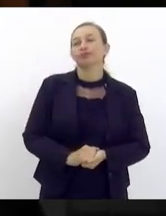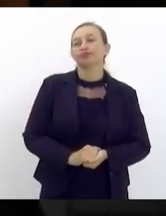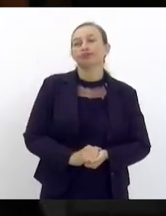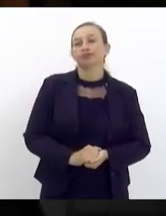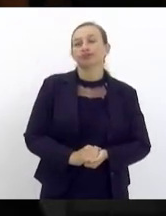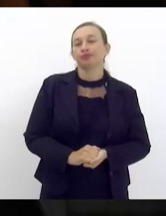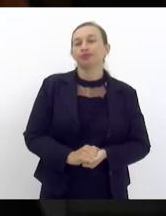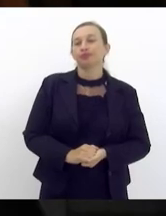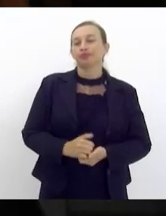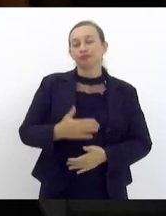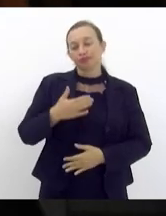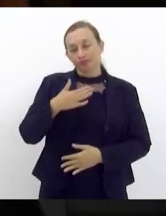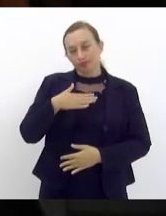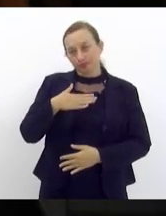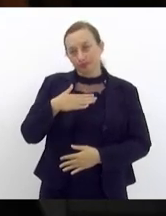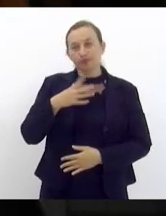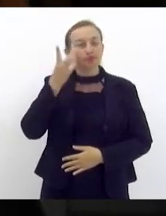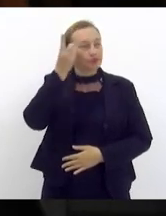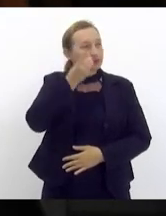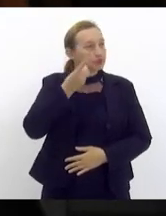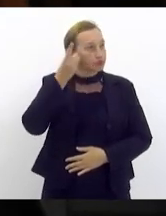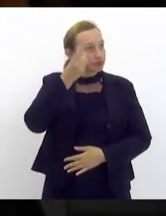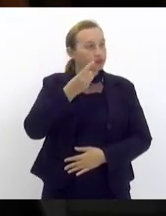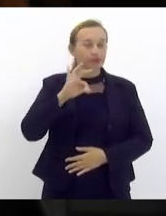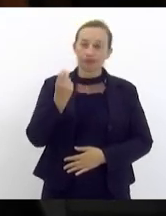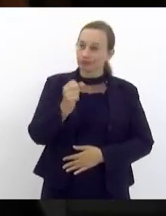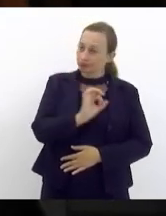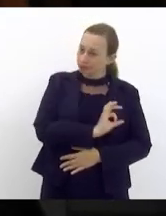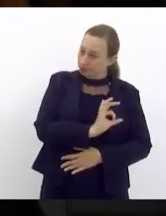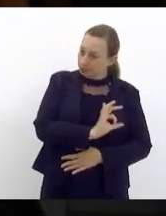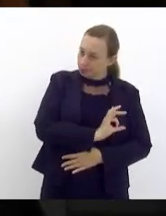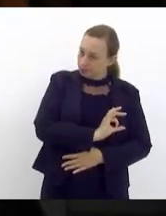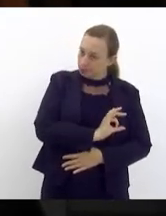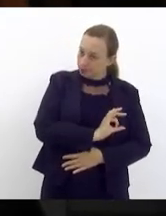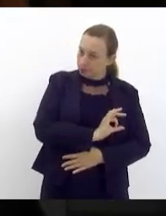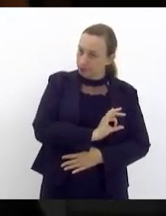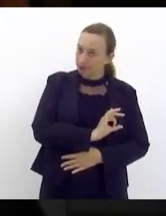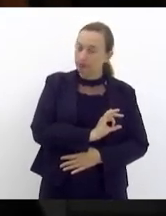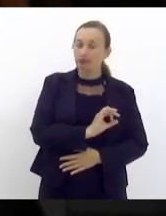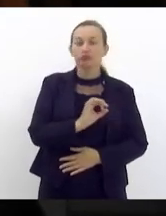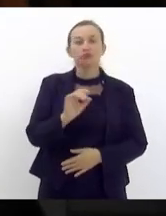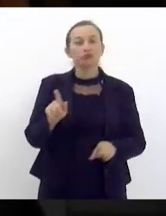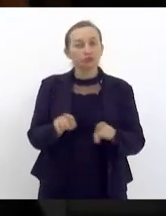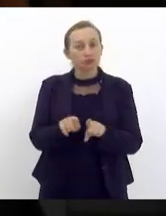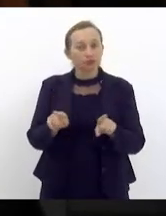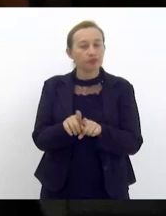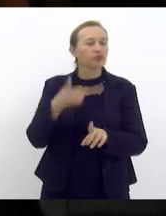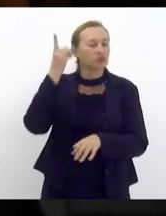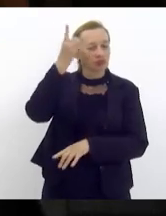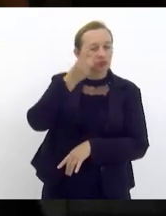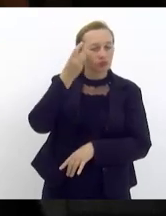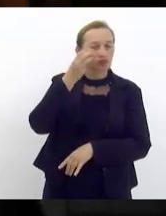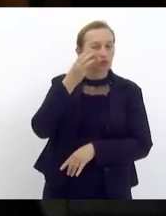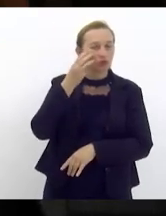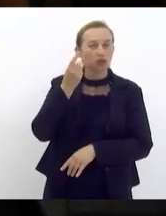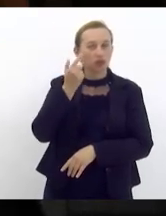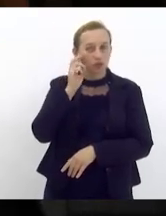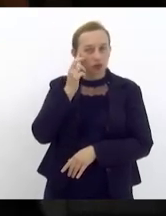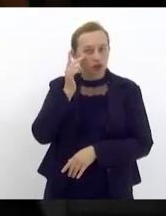de minha autoria com a deputada Marta Rocha salvo erro de memória com o deputado Valdeck Carneiro